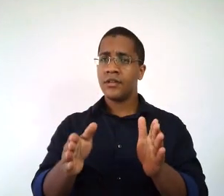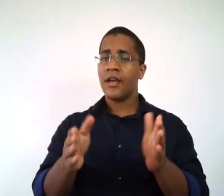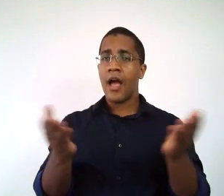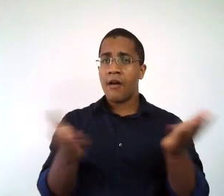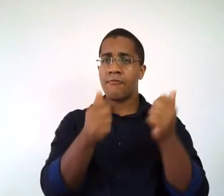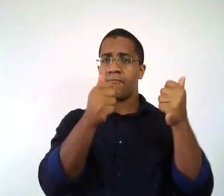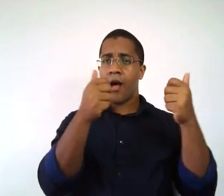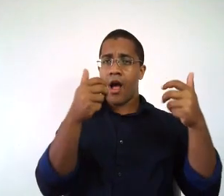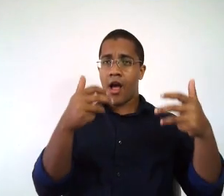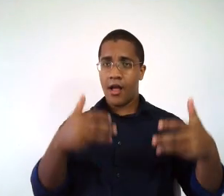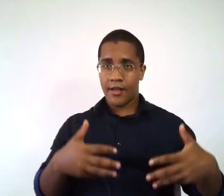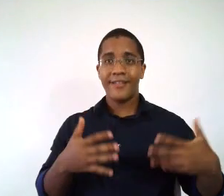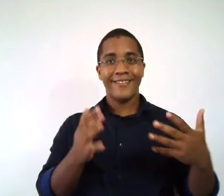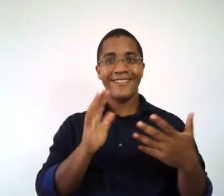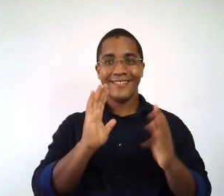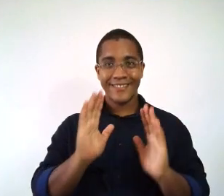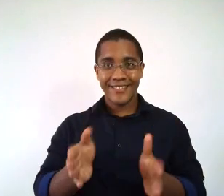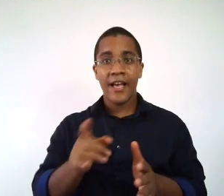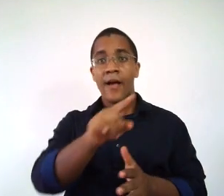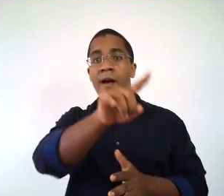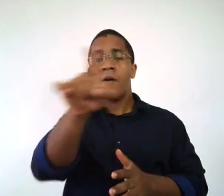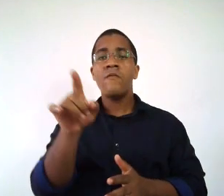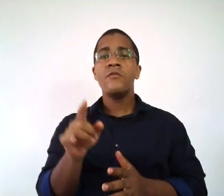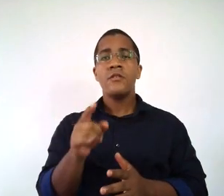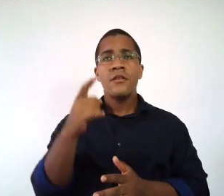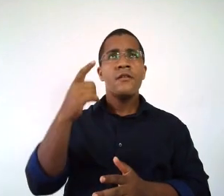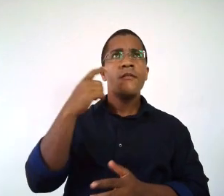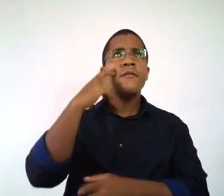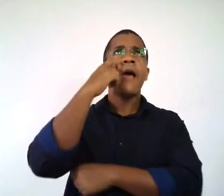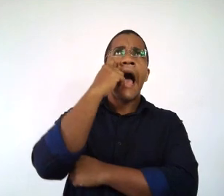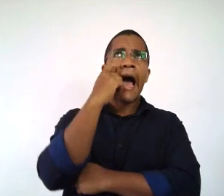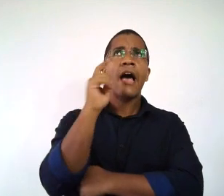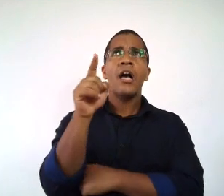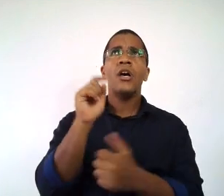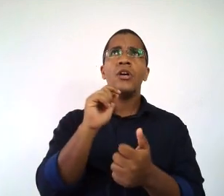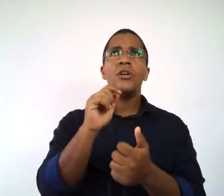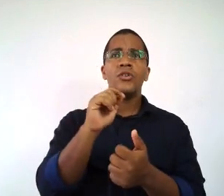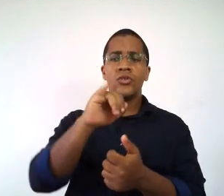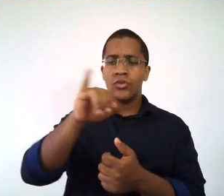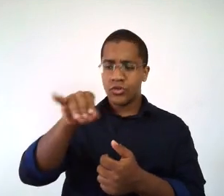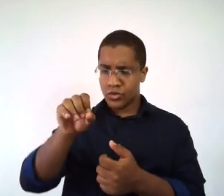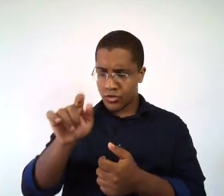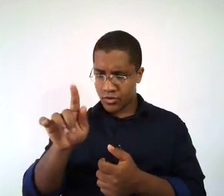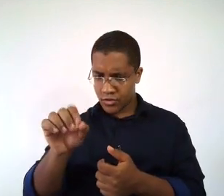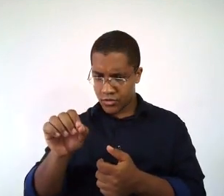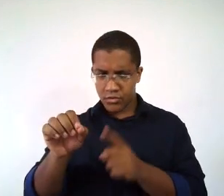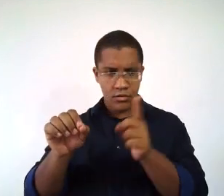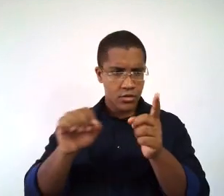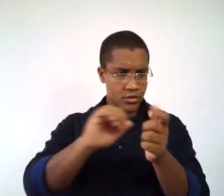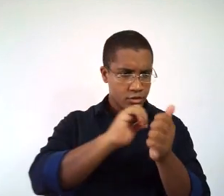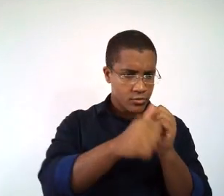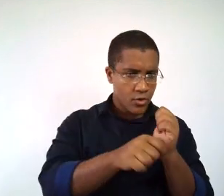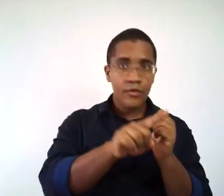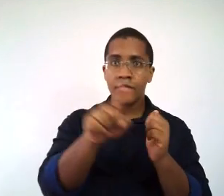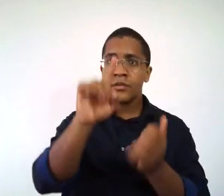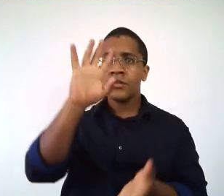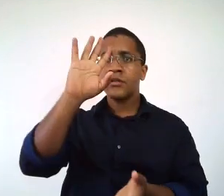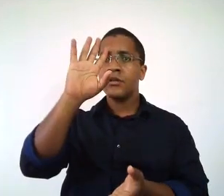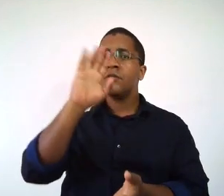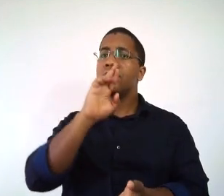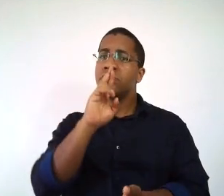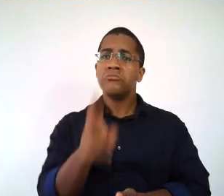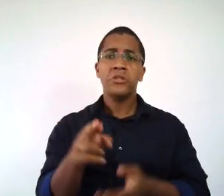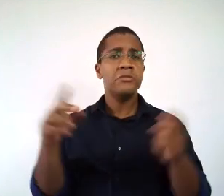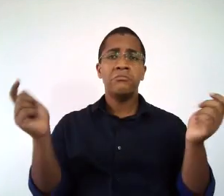A partir do que vocês viram da gente explicando o que seriam jogos e esportes, vocês já